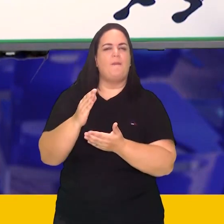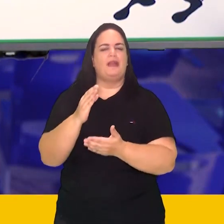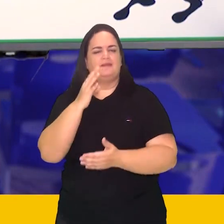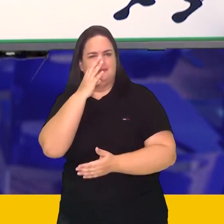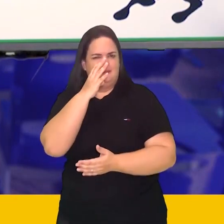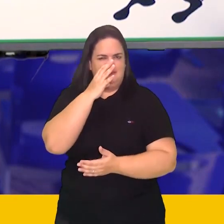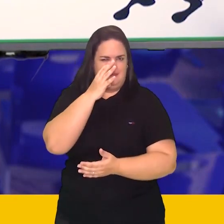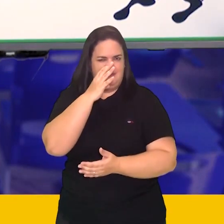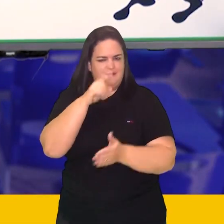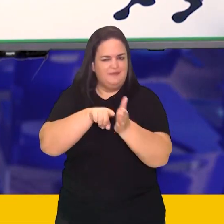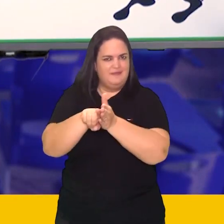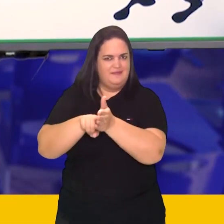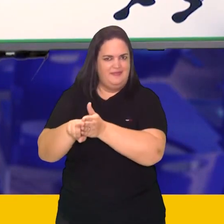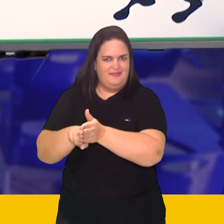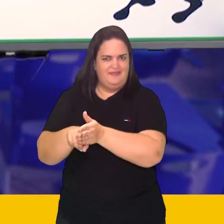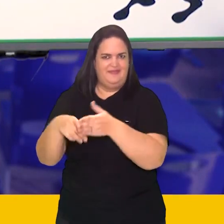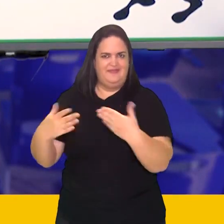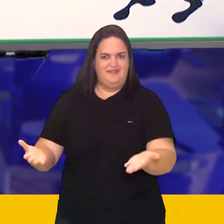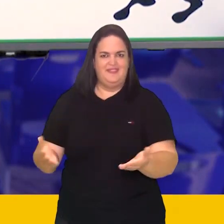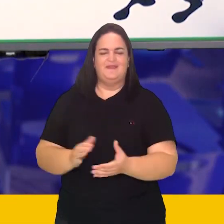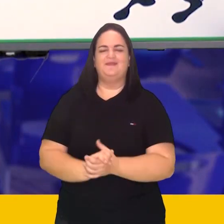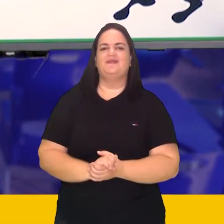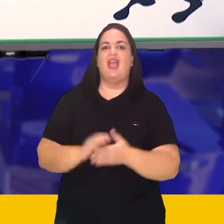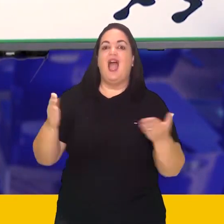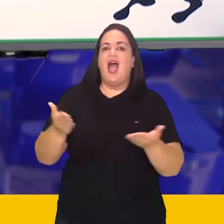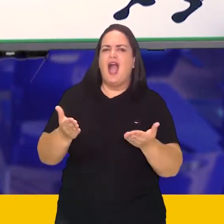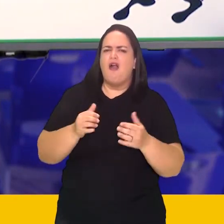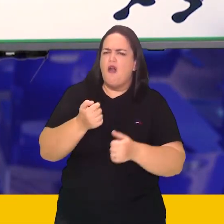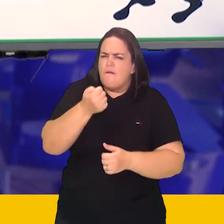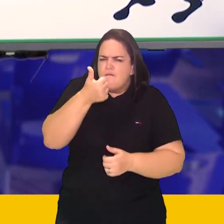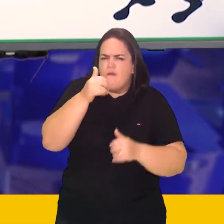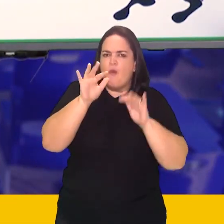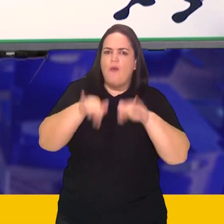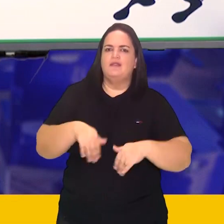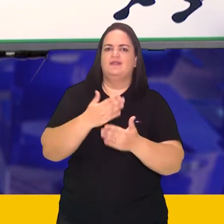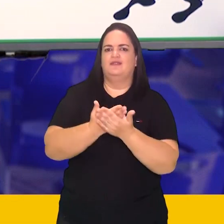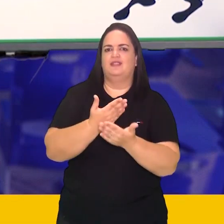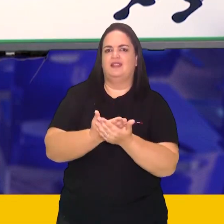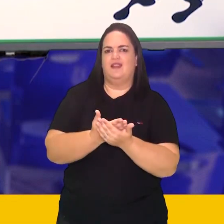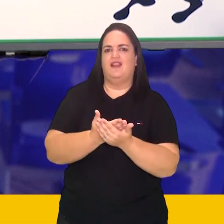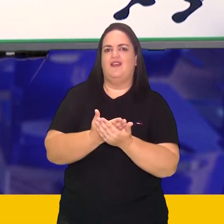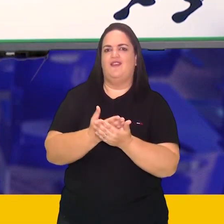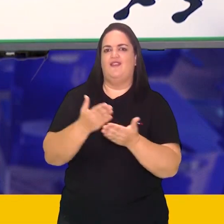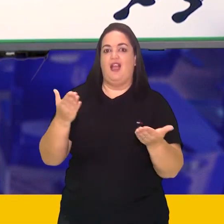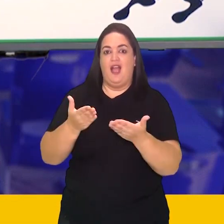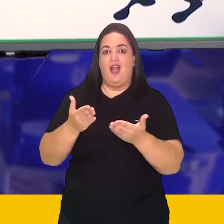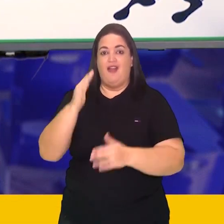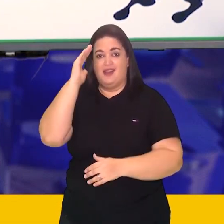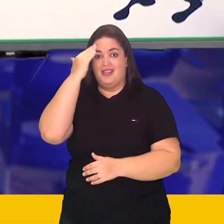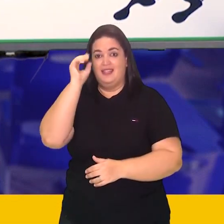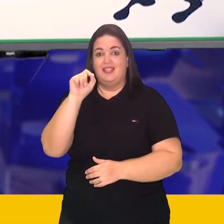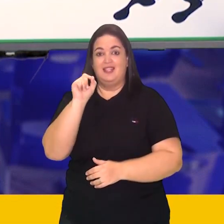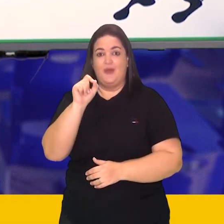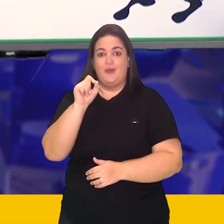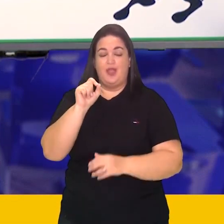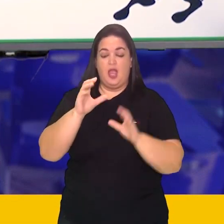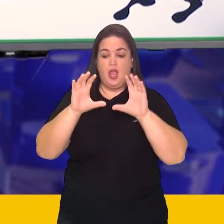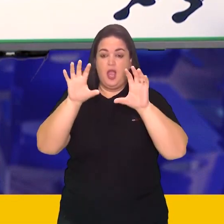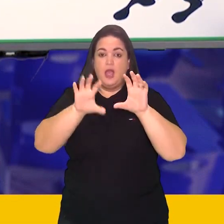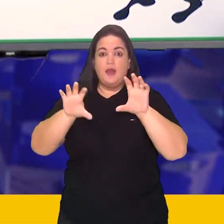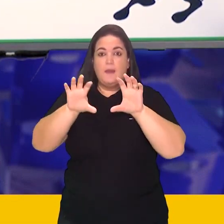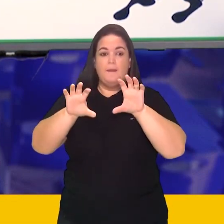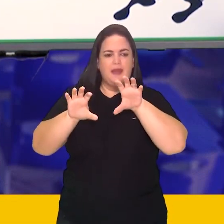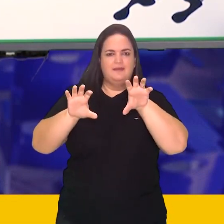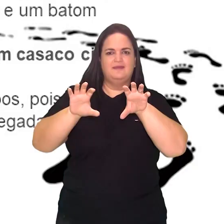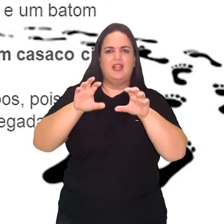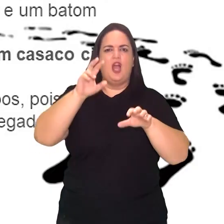A gente está caminhando para o final da nossa aula, onde a gente vai entender agora, na sessão Hora da Leitura, um